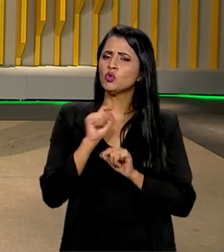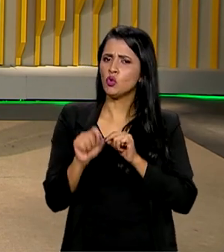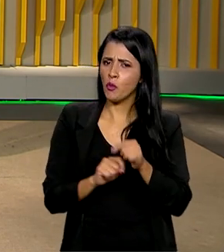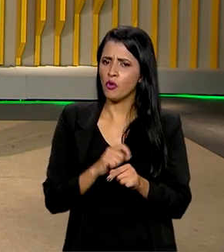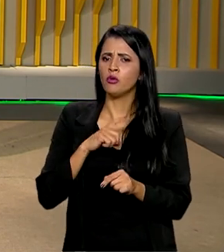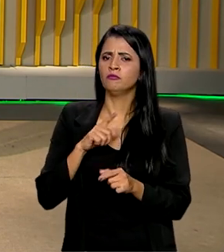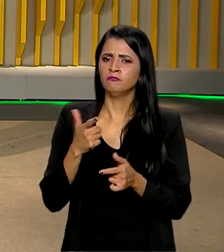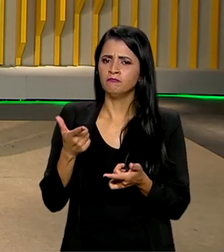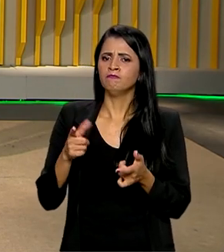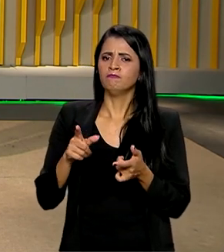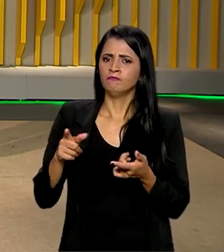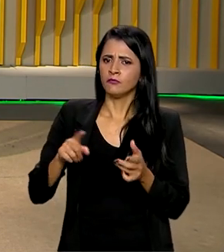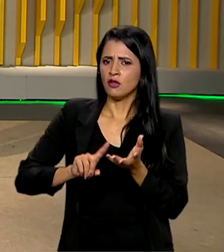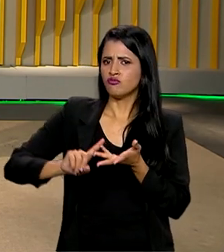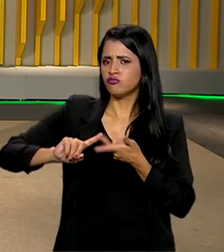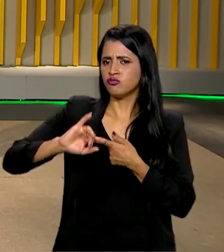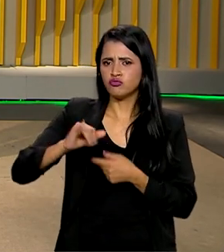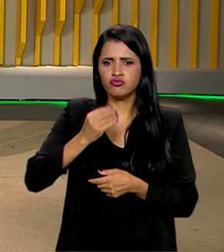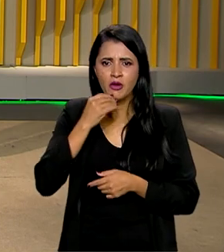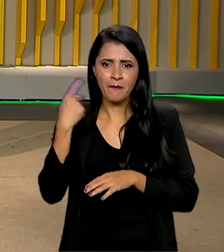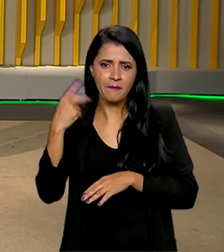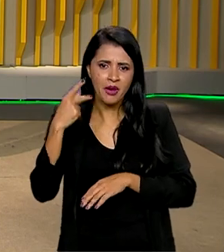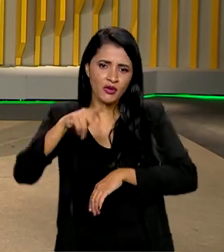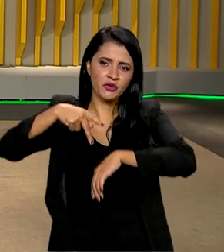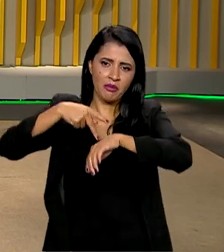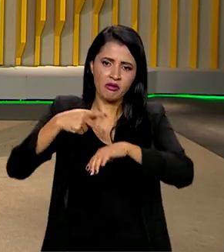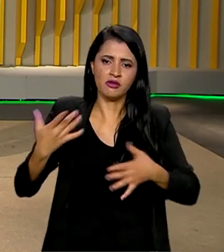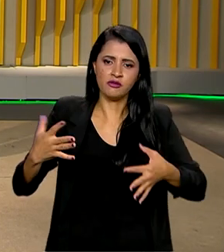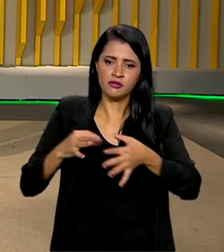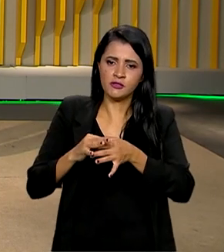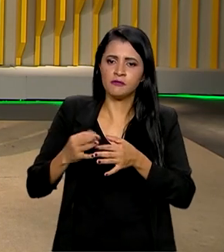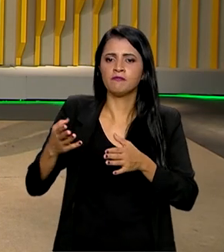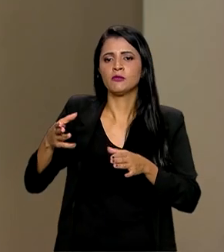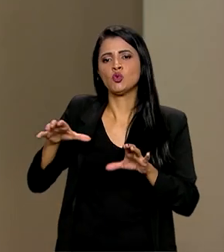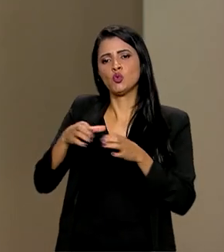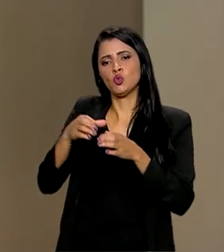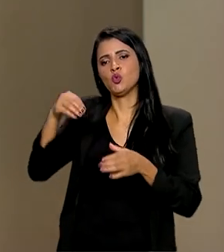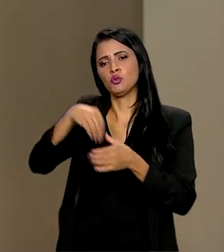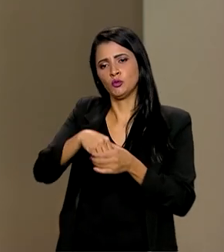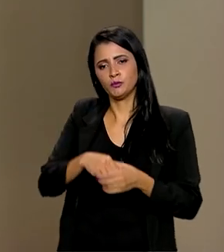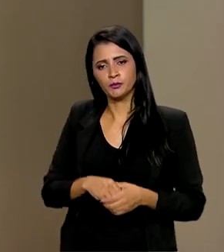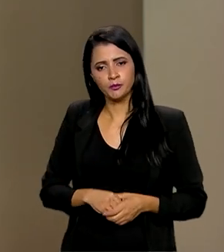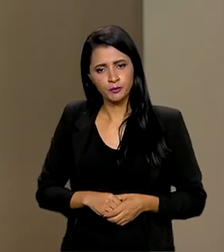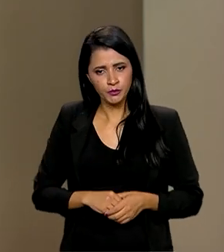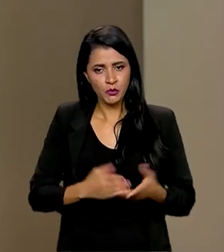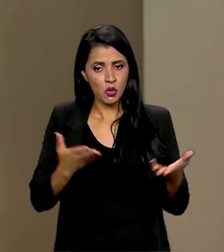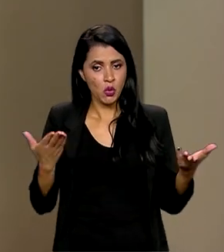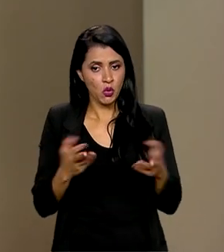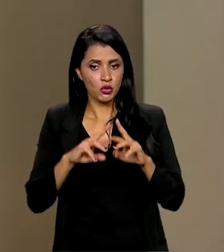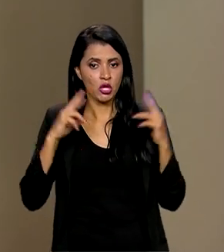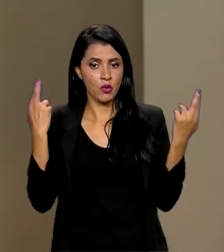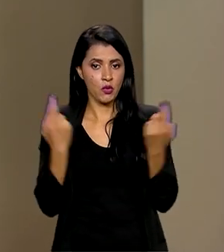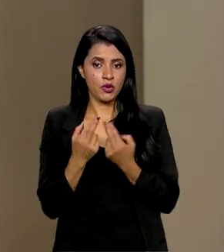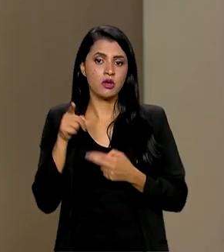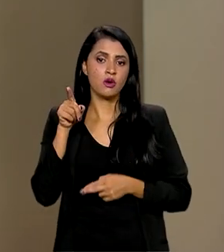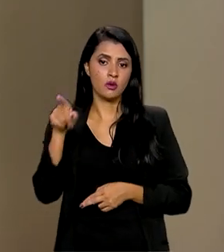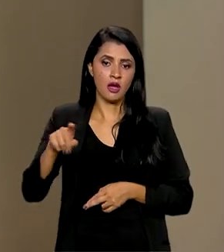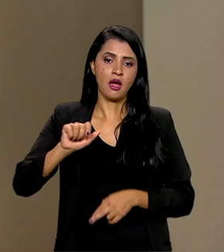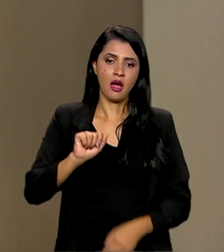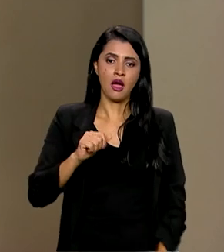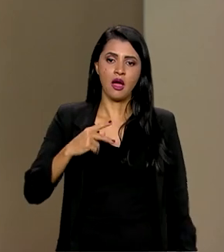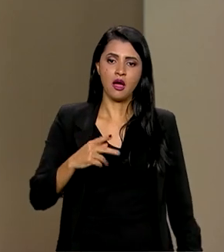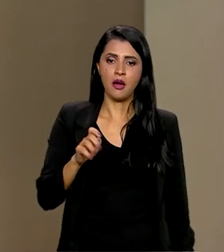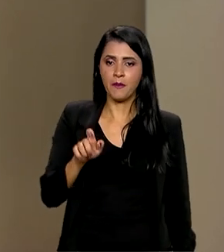um universo de oportunidades para os países que fazem parte do grupo. Hoje, uma reunião na sede da Apex